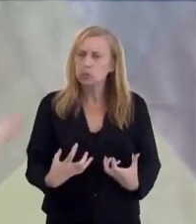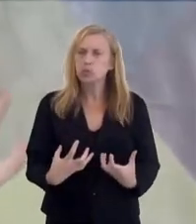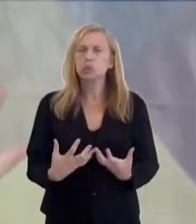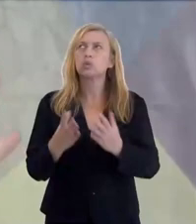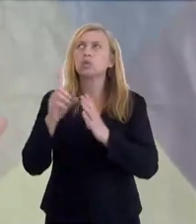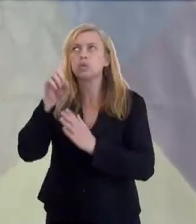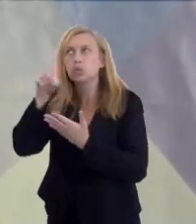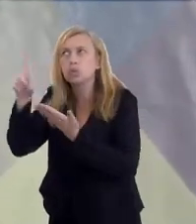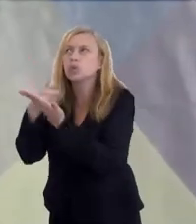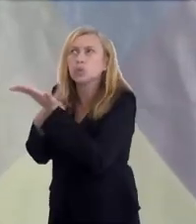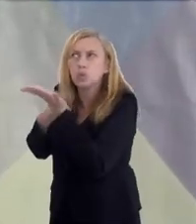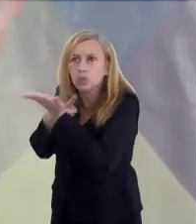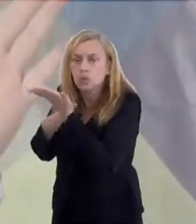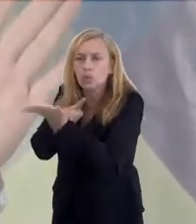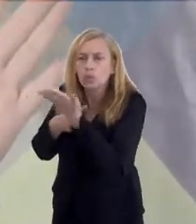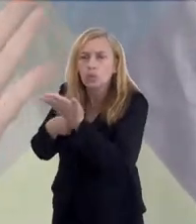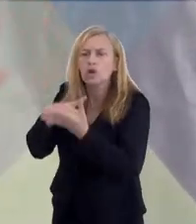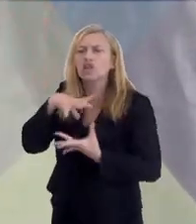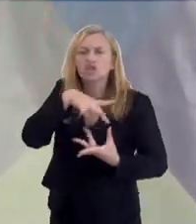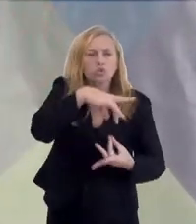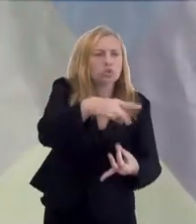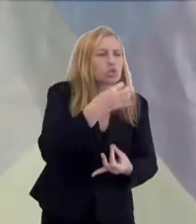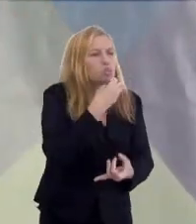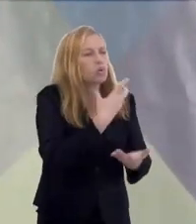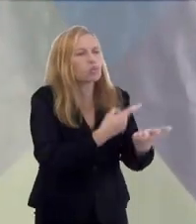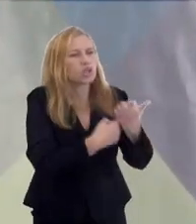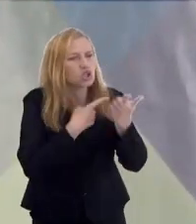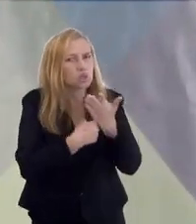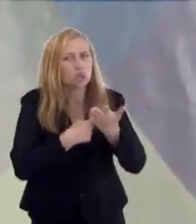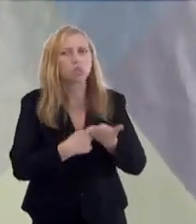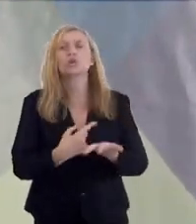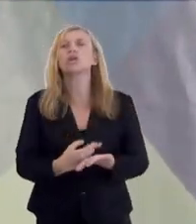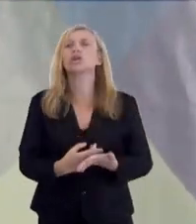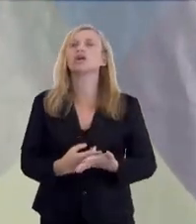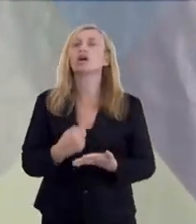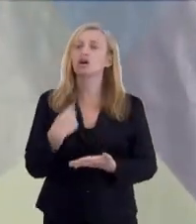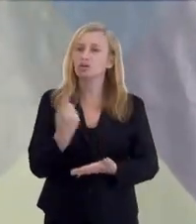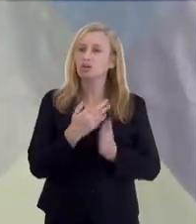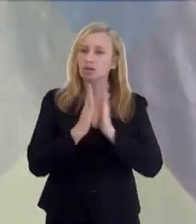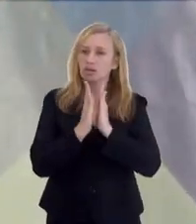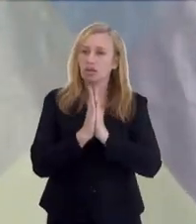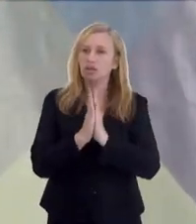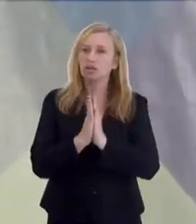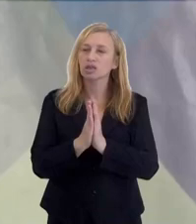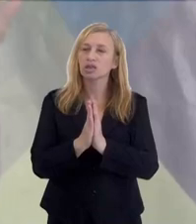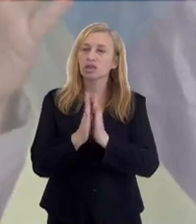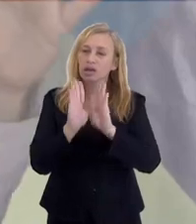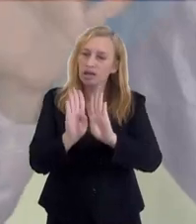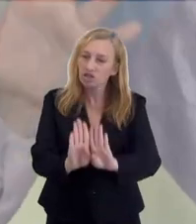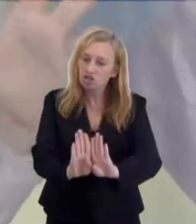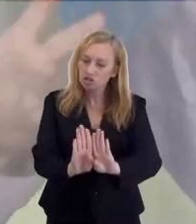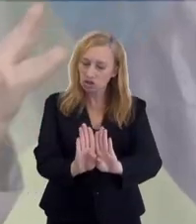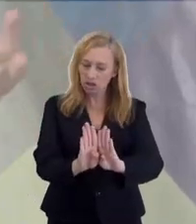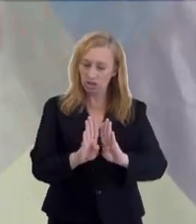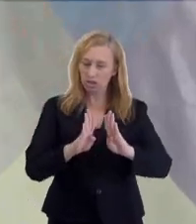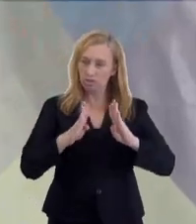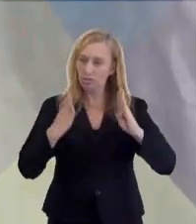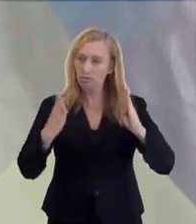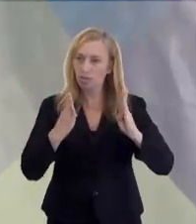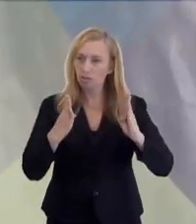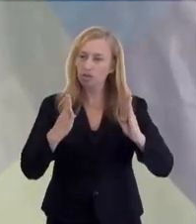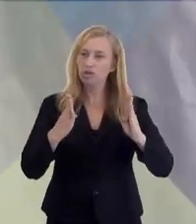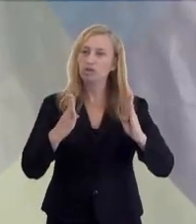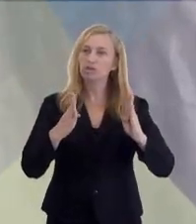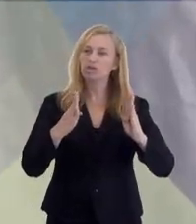cansado disso, Deus me ajuda, bons espíritos me ajudam. É a nossa prece. Isso, a gente abre o